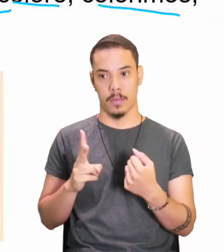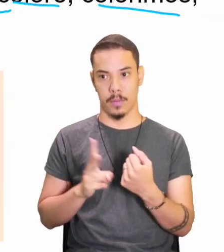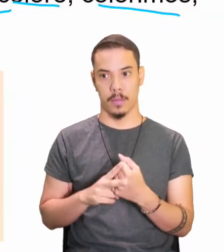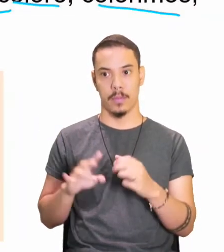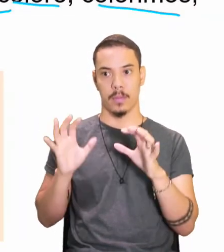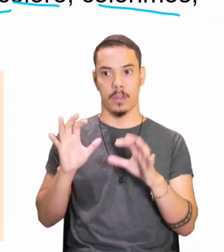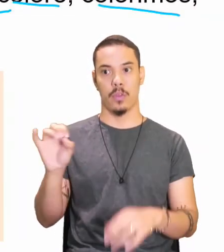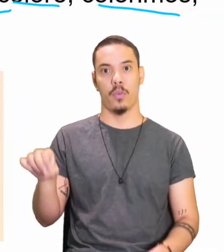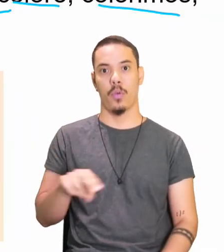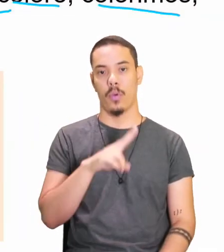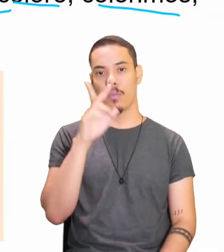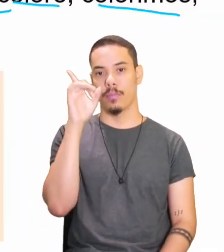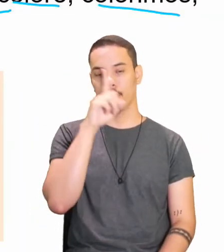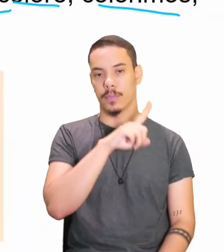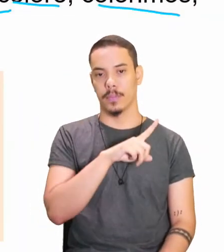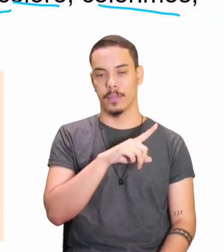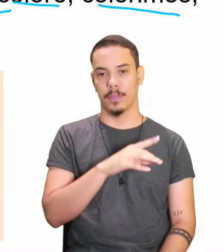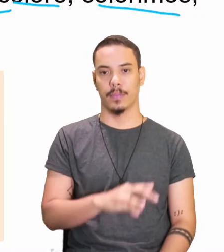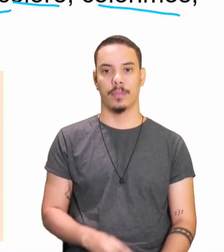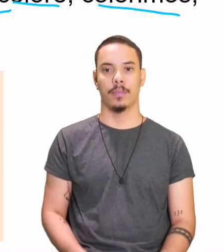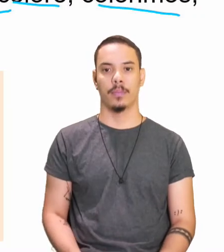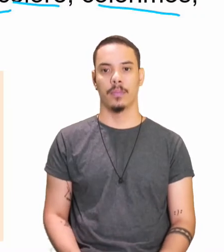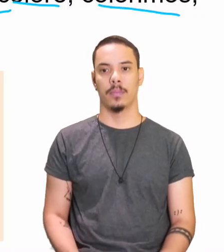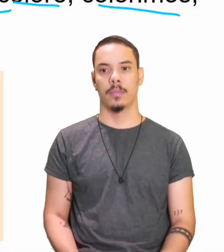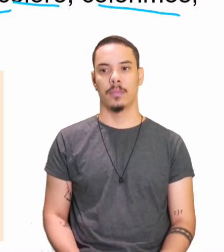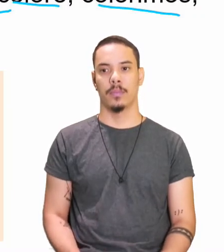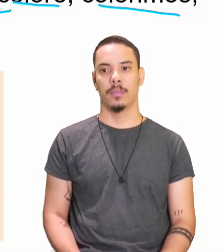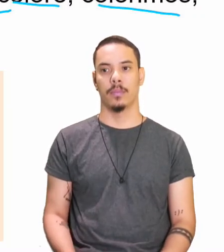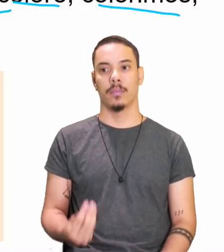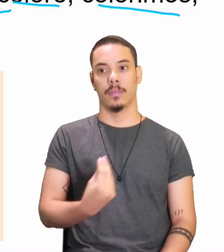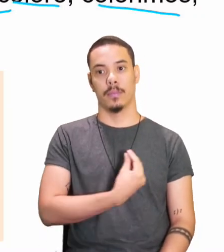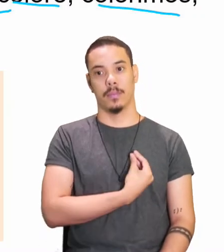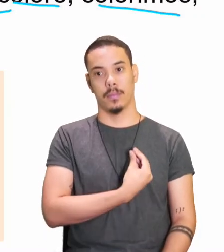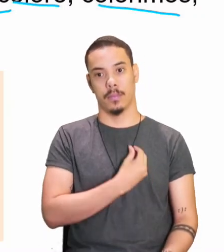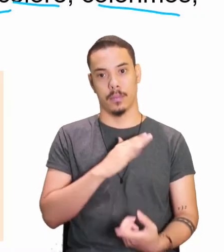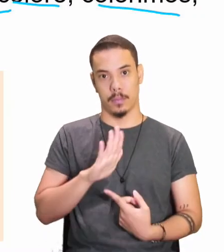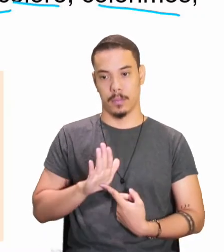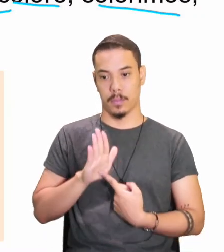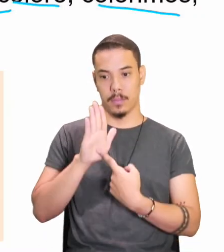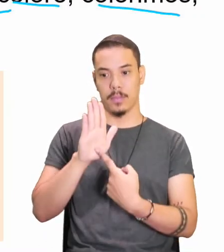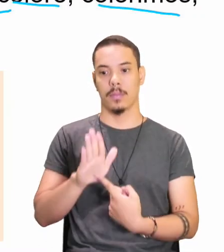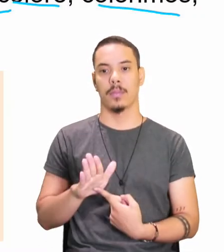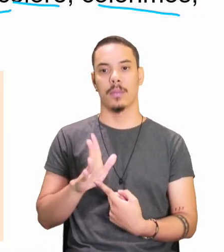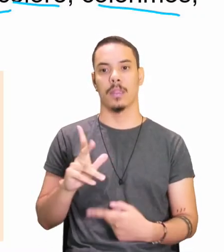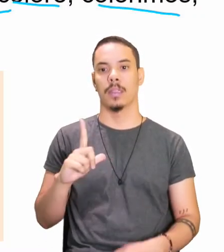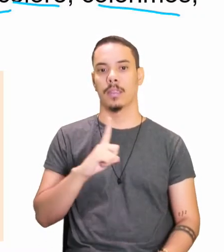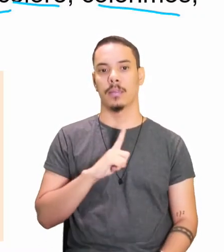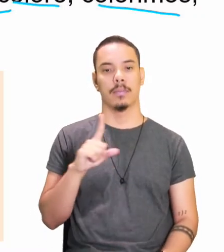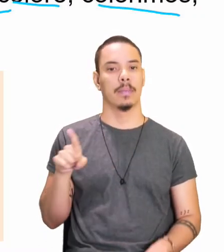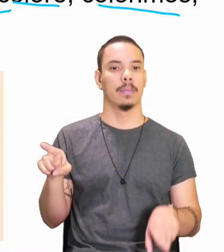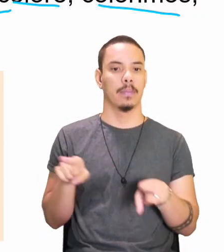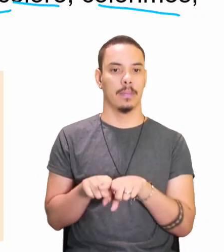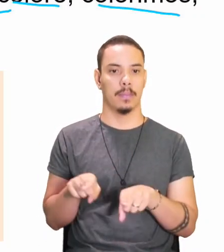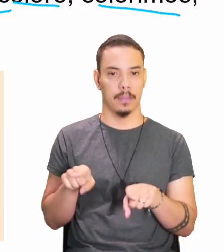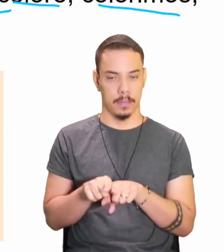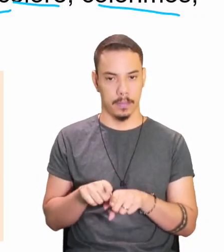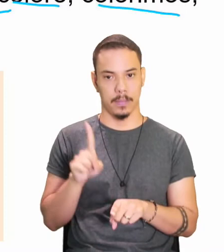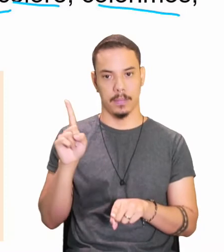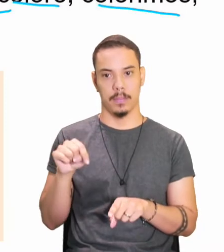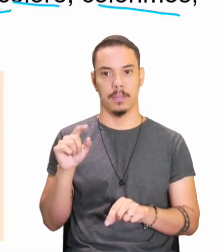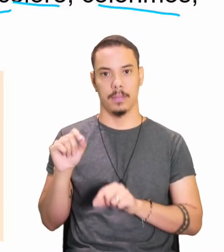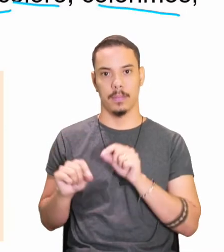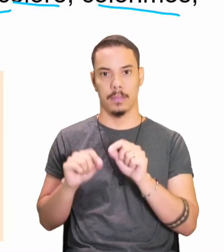o defectivo, no presente do indicativo, ele também o será